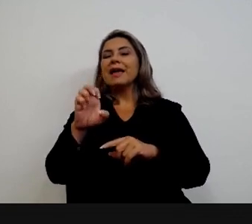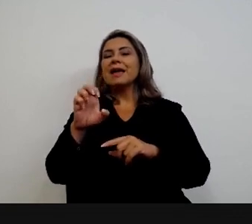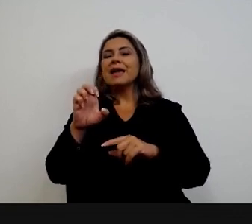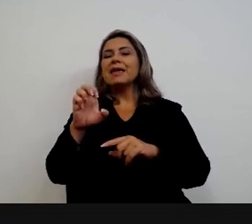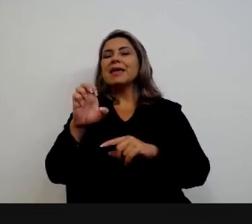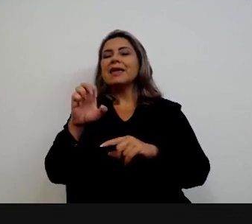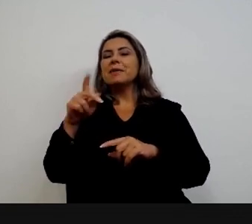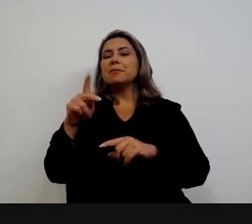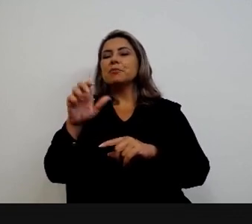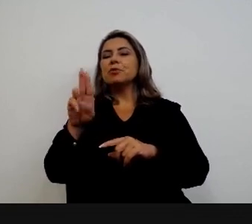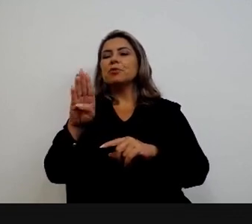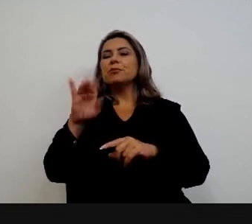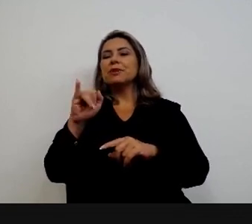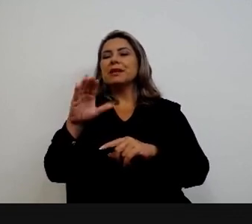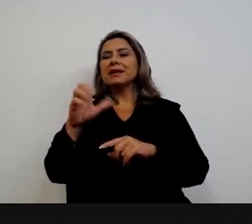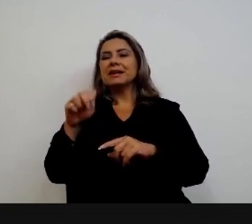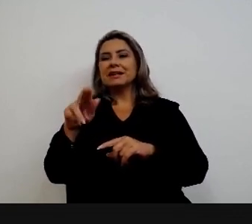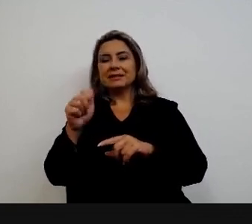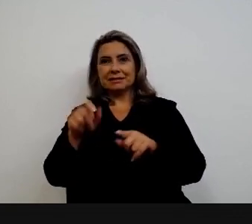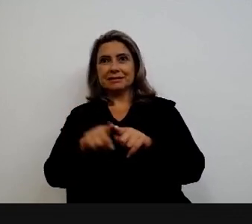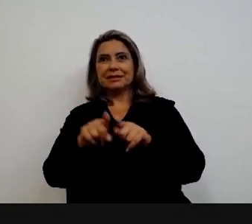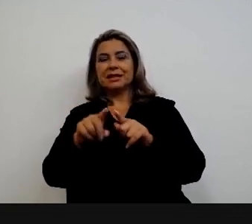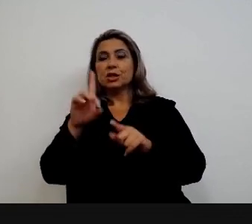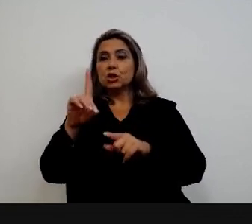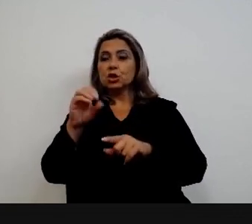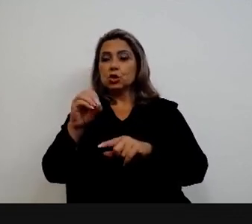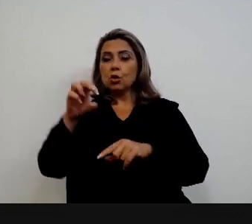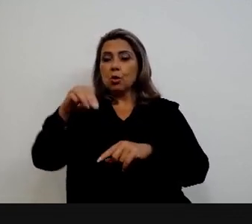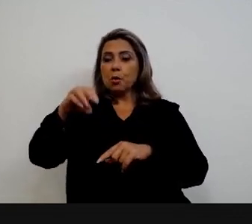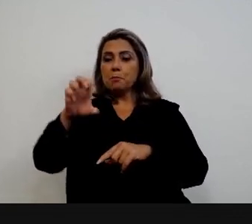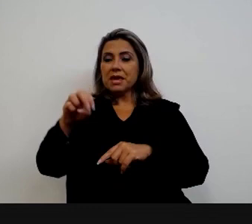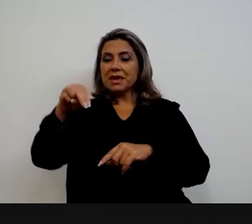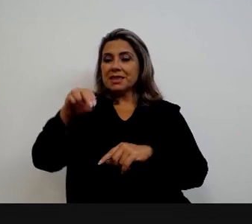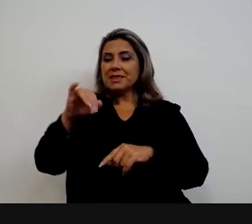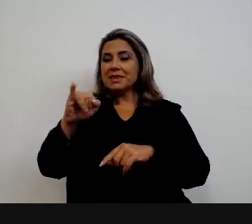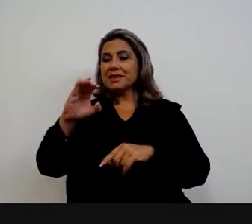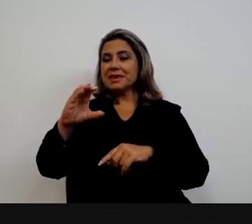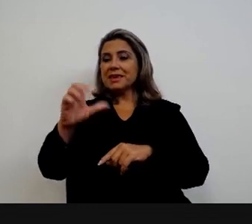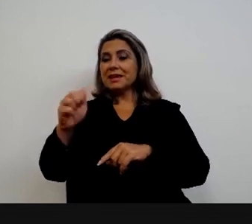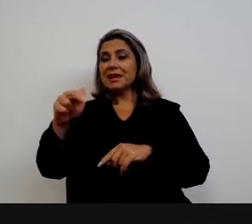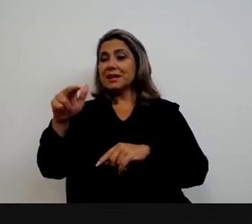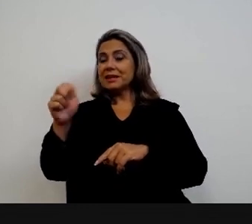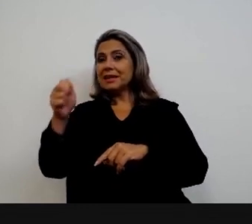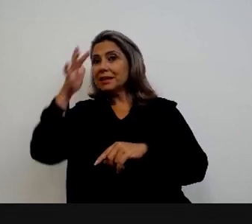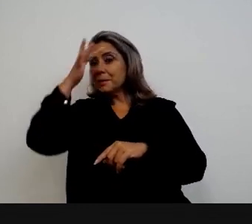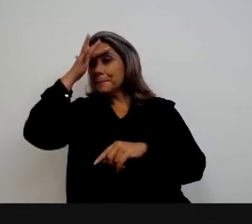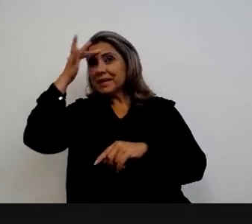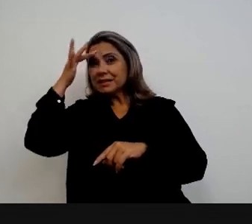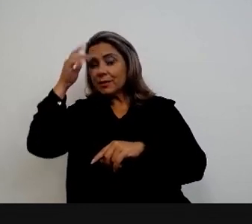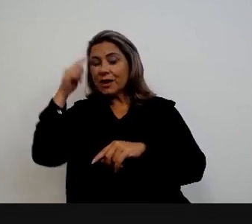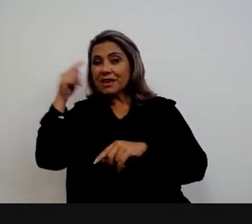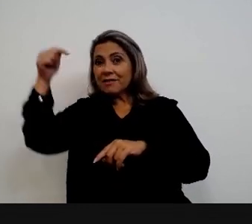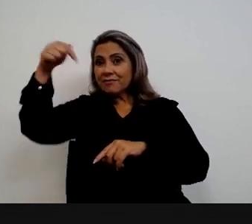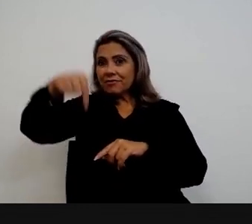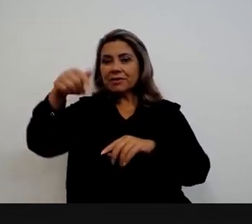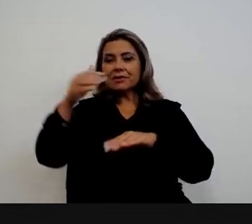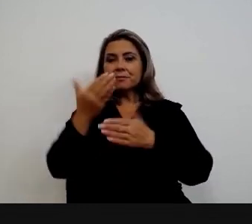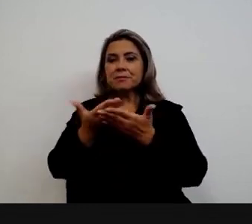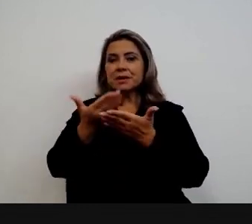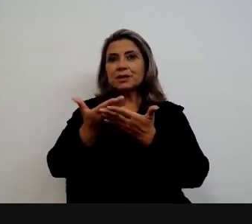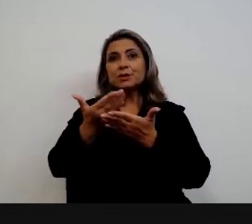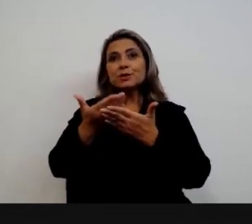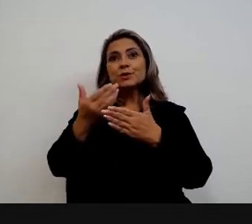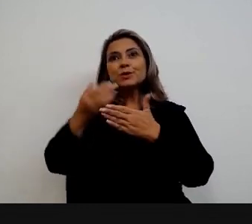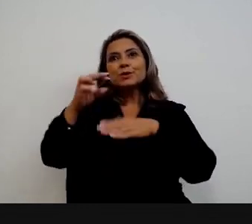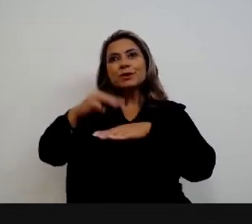interesse em ter um estudante no nosso mestrado olha aí para vocês também imagino qual interesse ele vai ter o nosso mestrado agora saiu agora